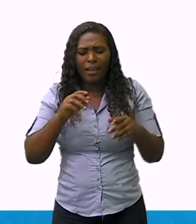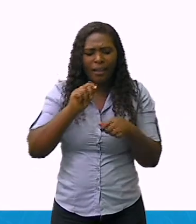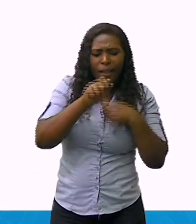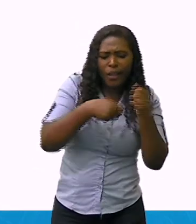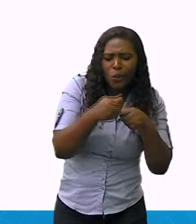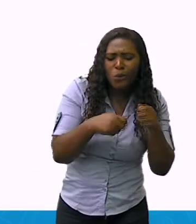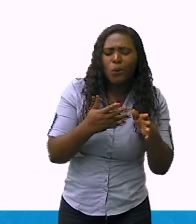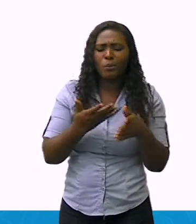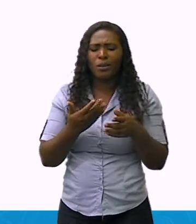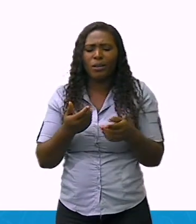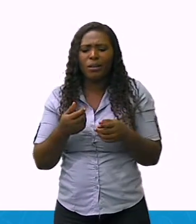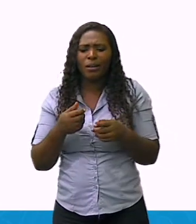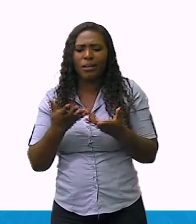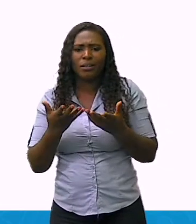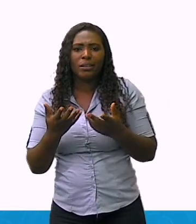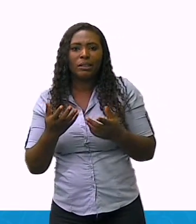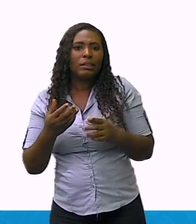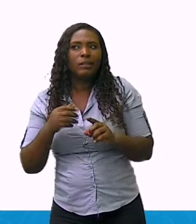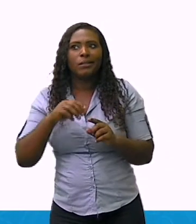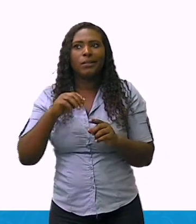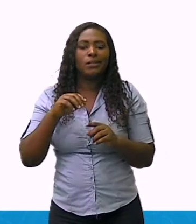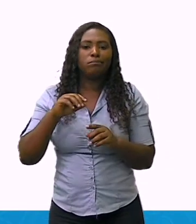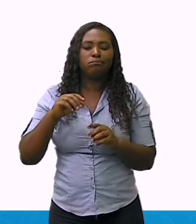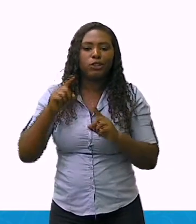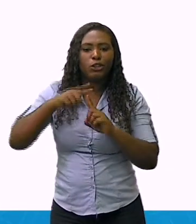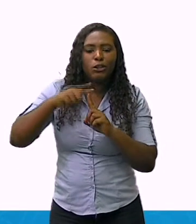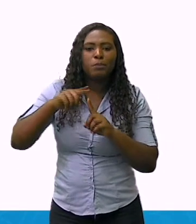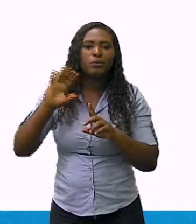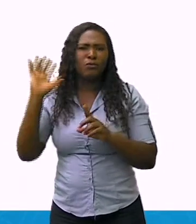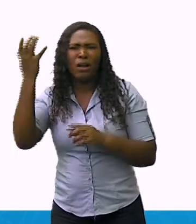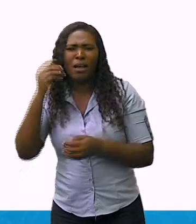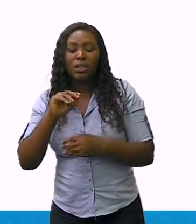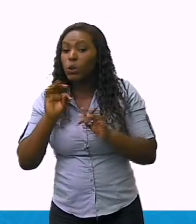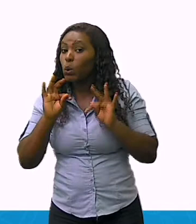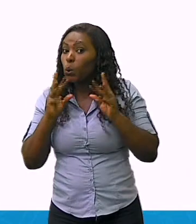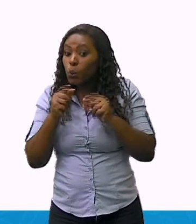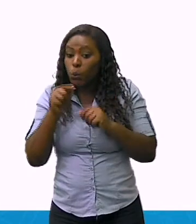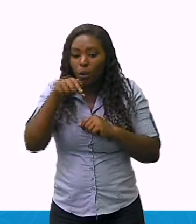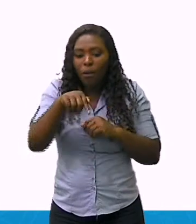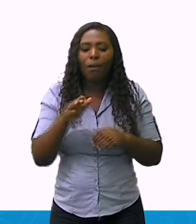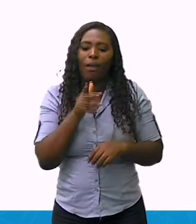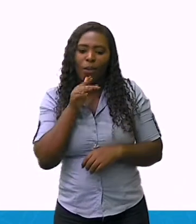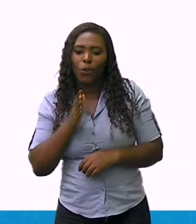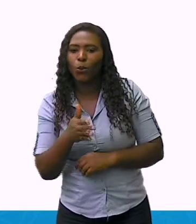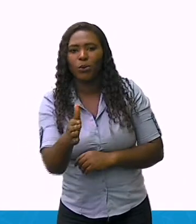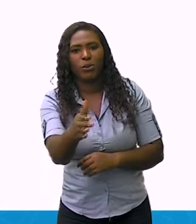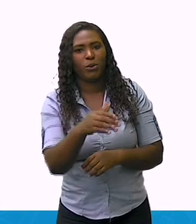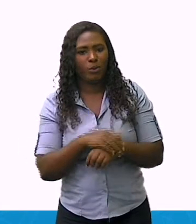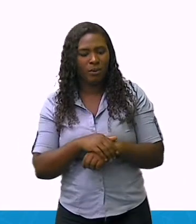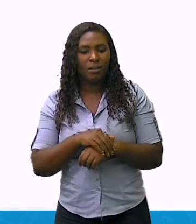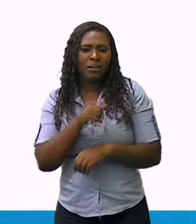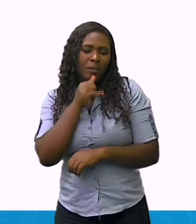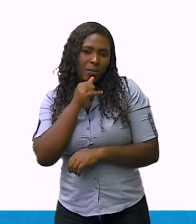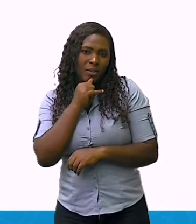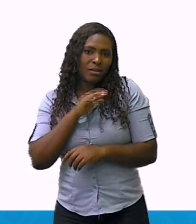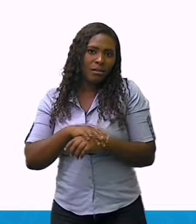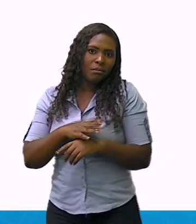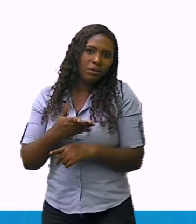desenvolvidas nestas áreas. Dentre as principais atividades econômicas que são